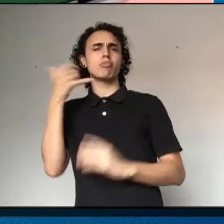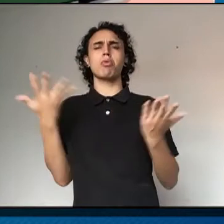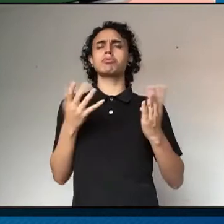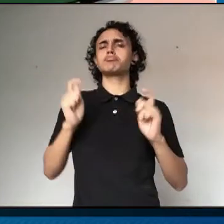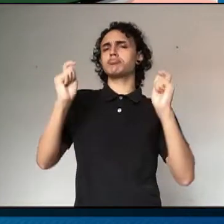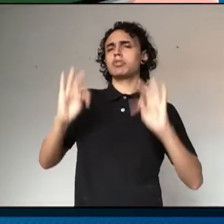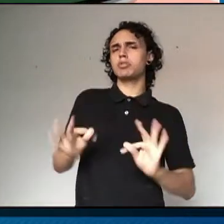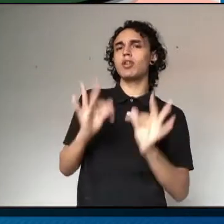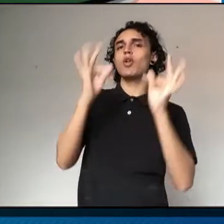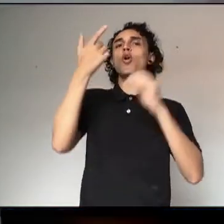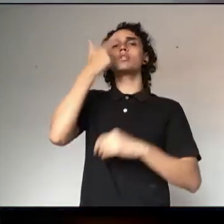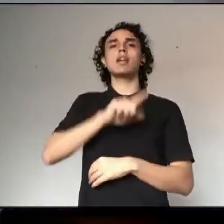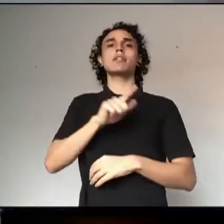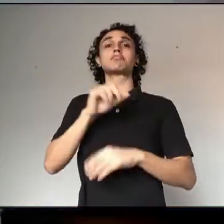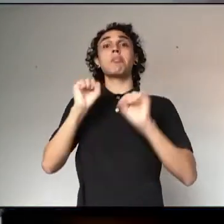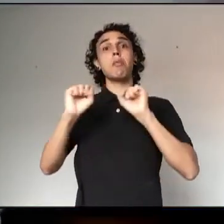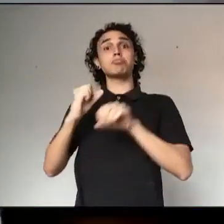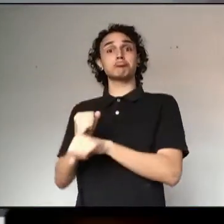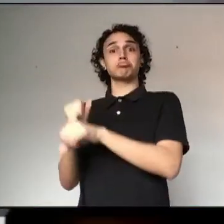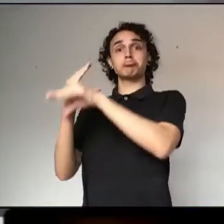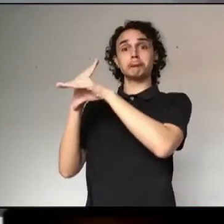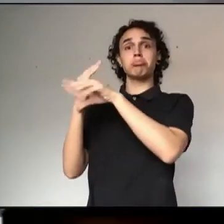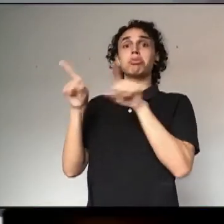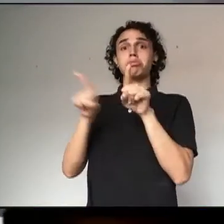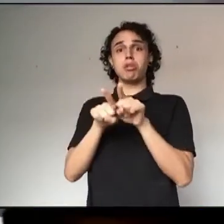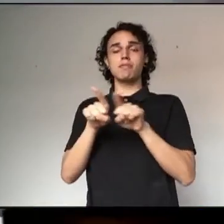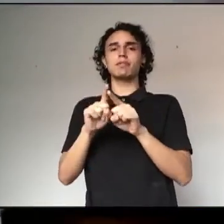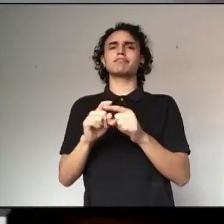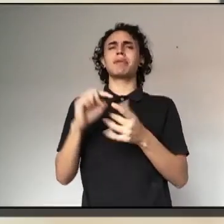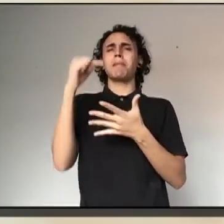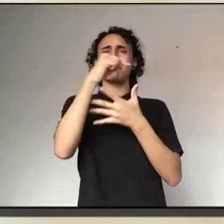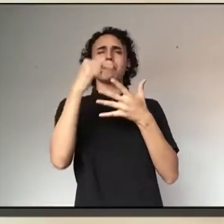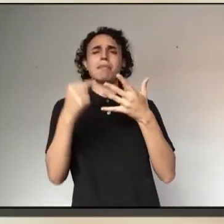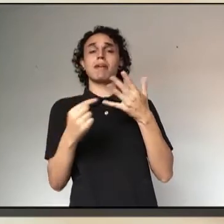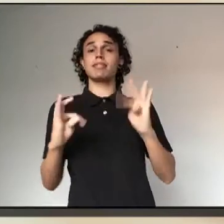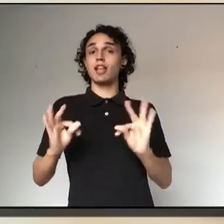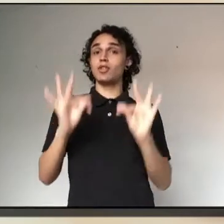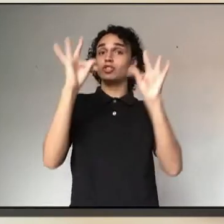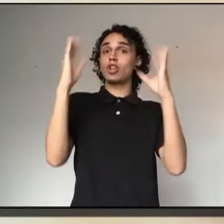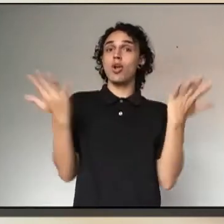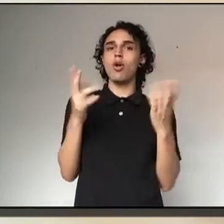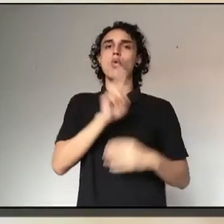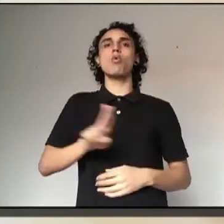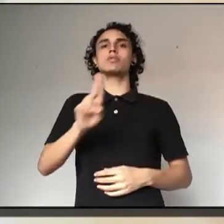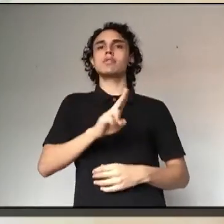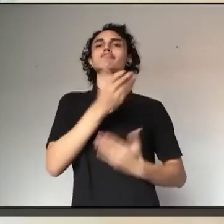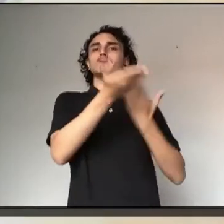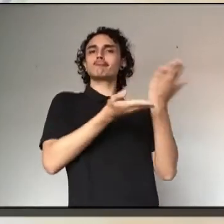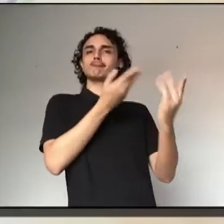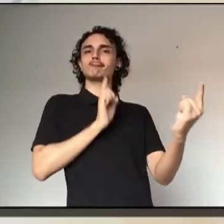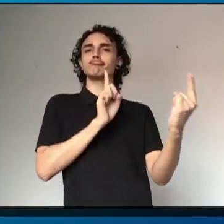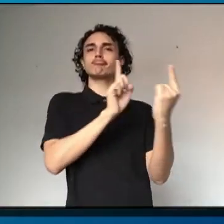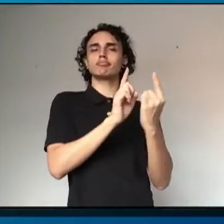telefônica, depois você possa fazer uma videochamada, caso seja necessário. Então, todas essas tecnologias têm sido utilizadas para esses